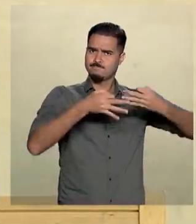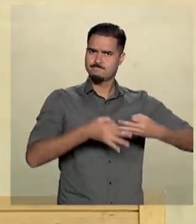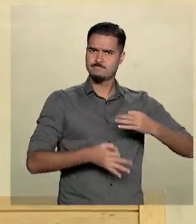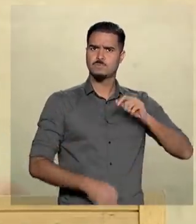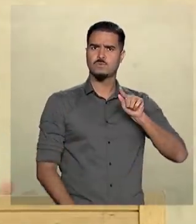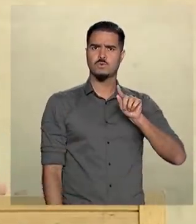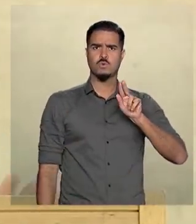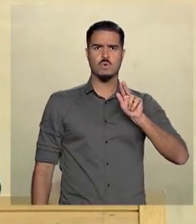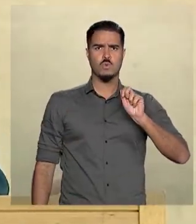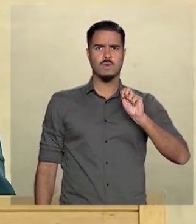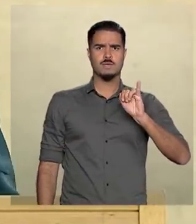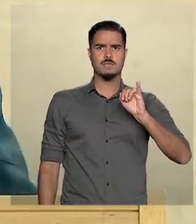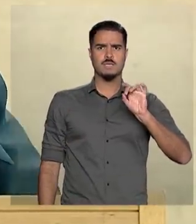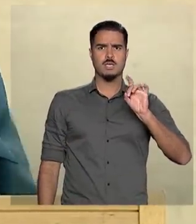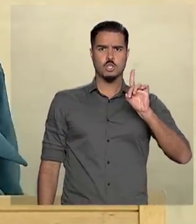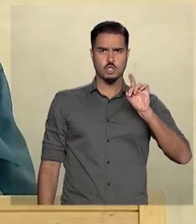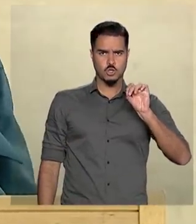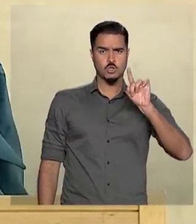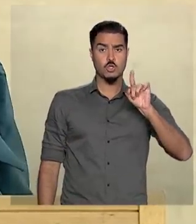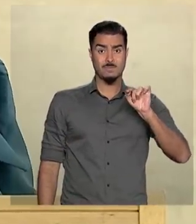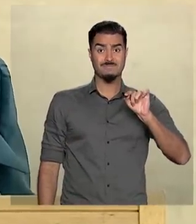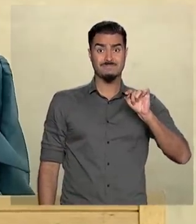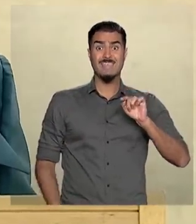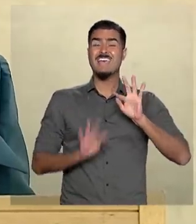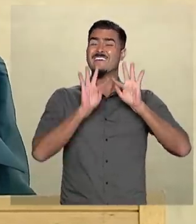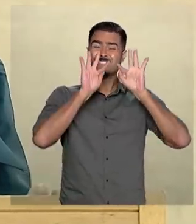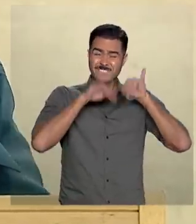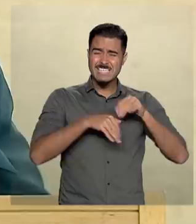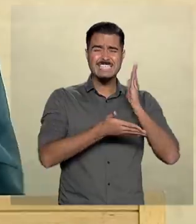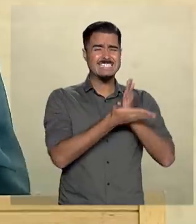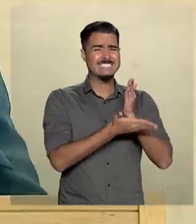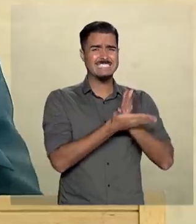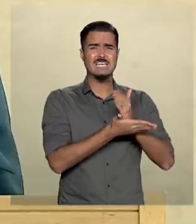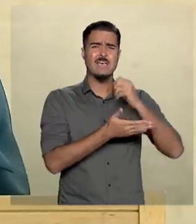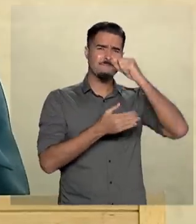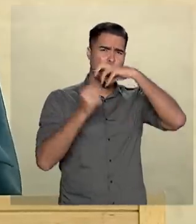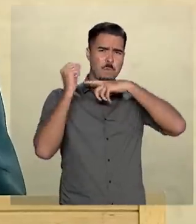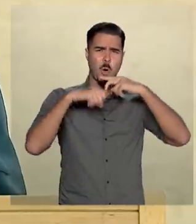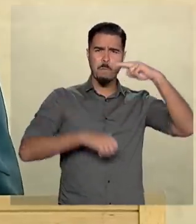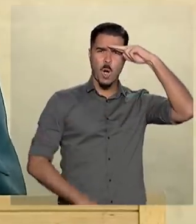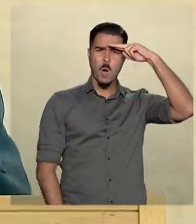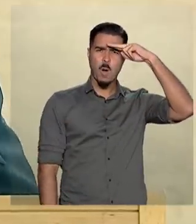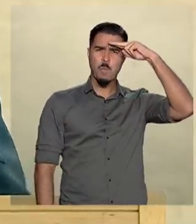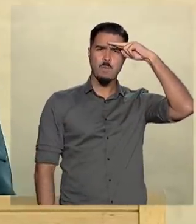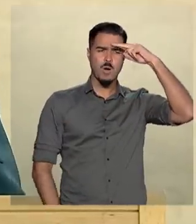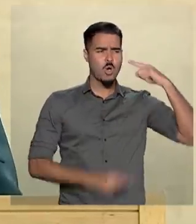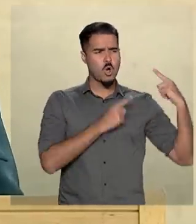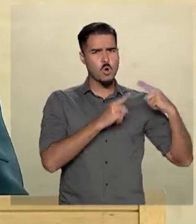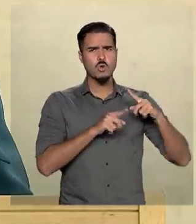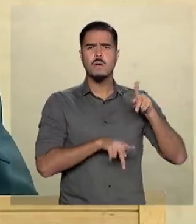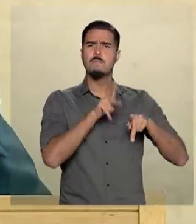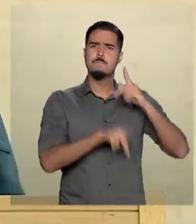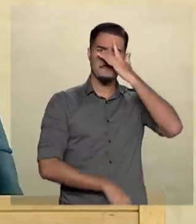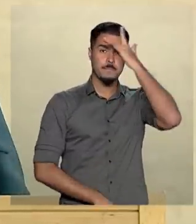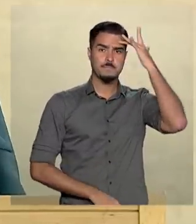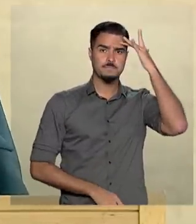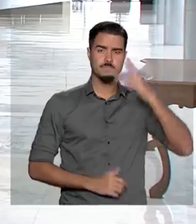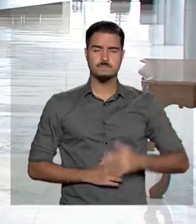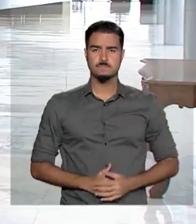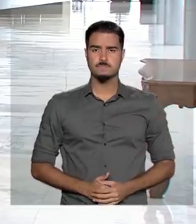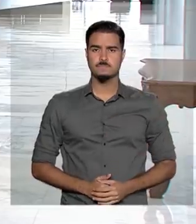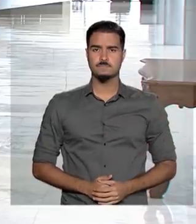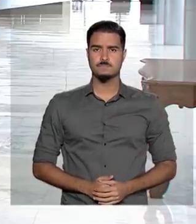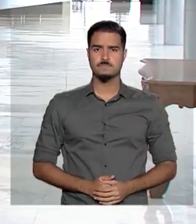Guaidó e exigindo o fim da violência das forças do regime contra sua própria população.